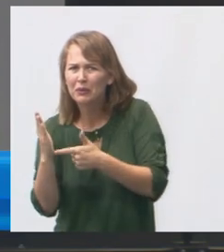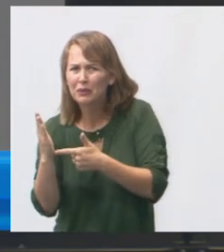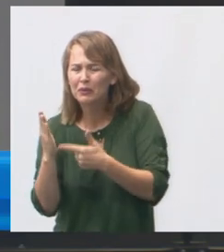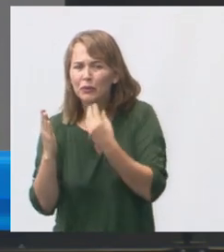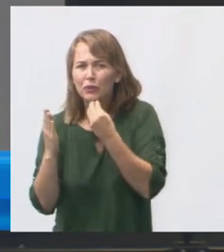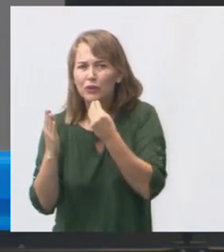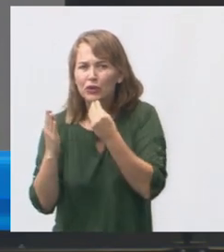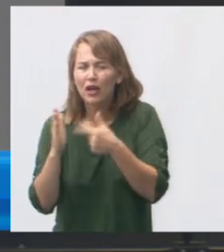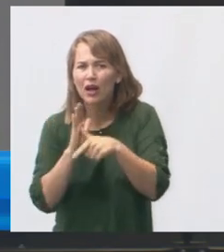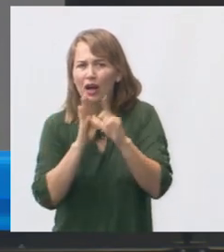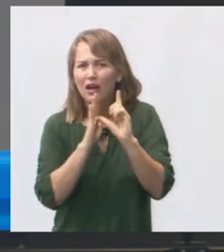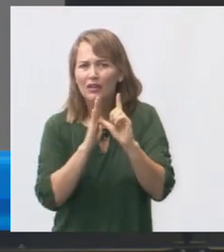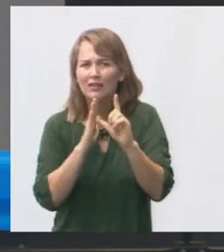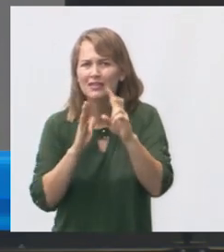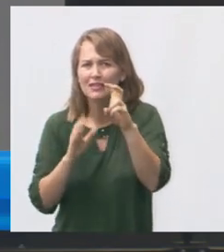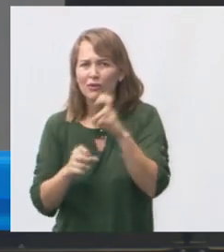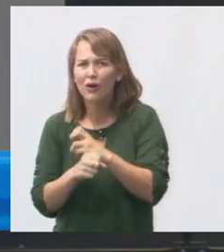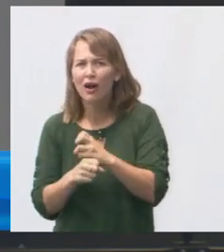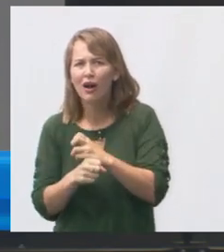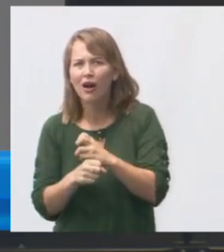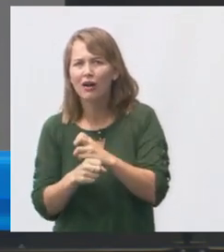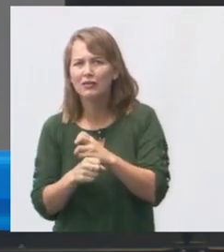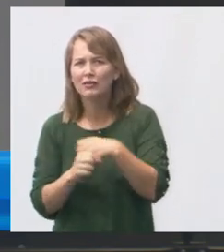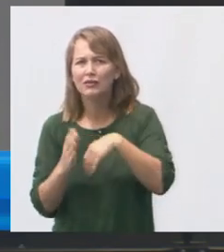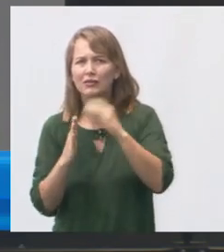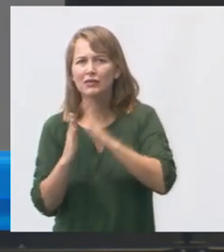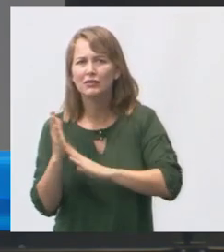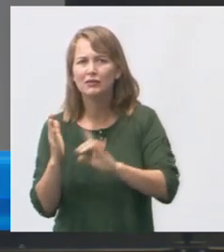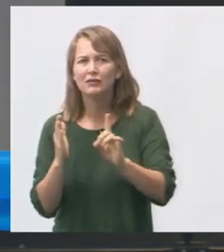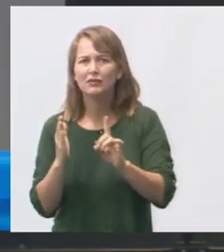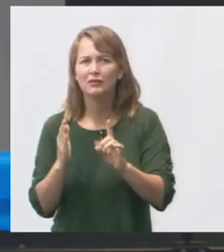pintado isso aqui deve ter uns cinco anos que não pinta pelo menos